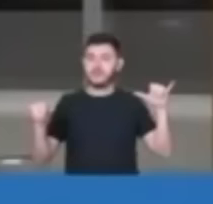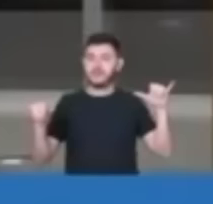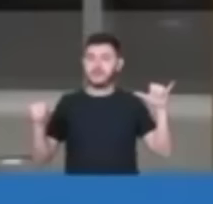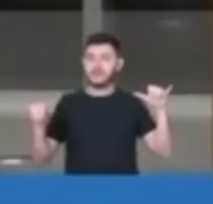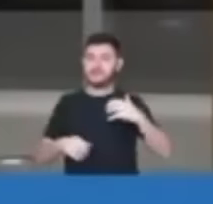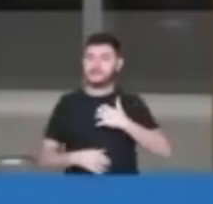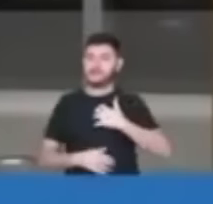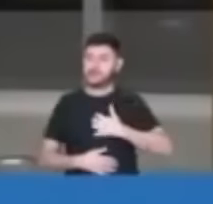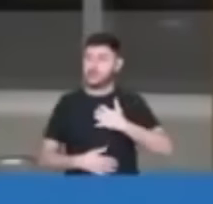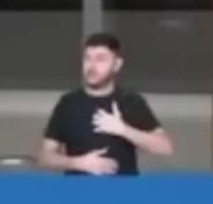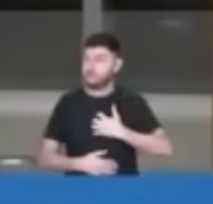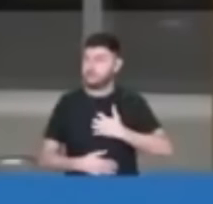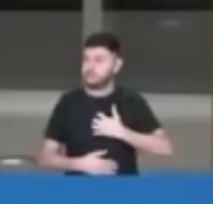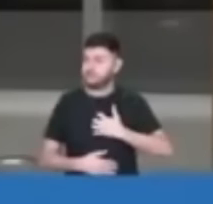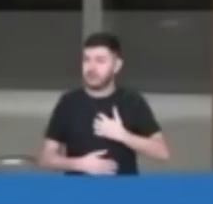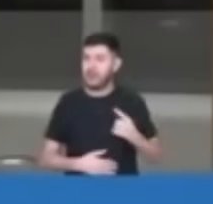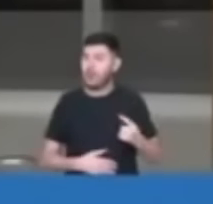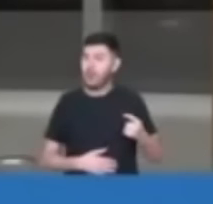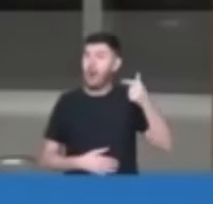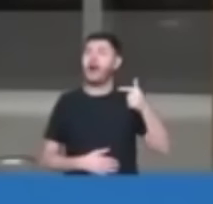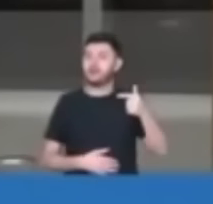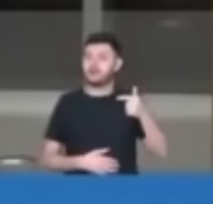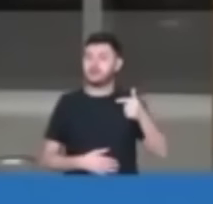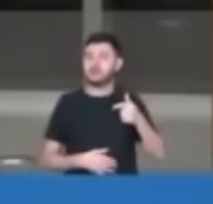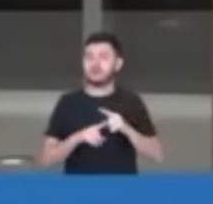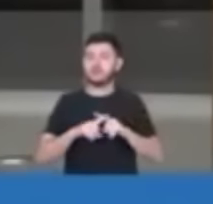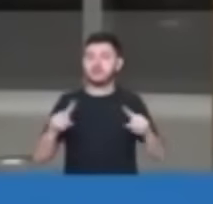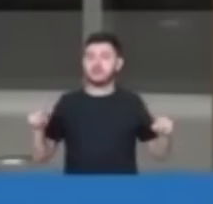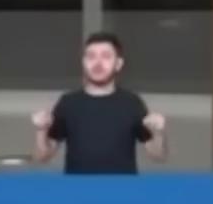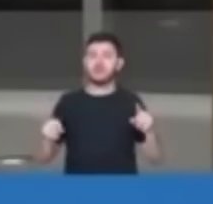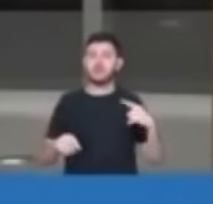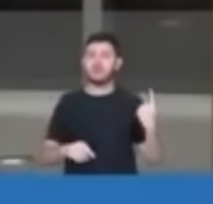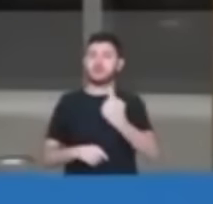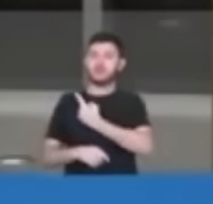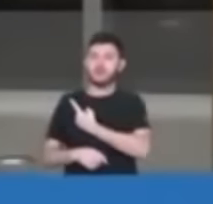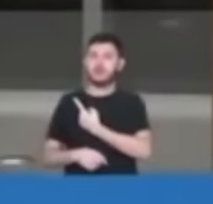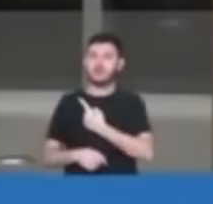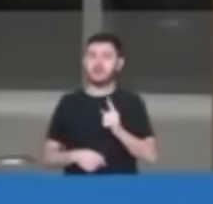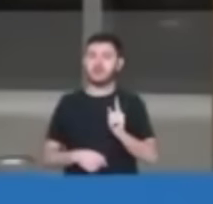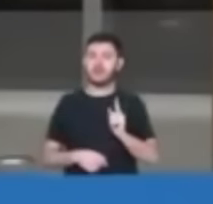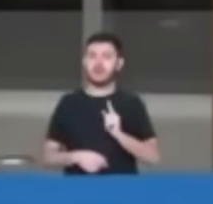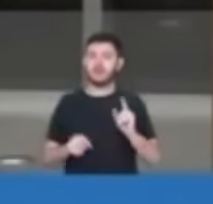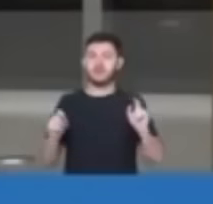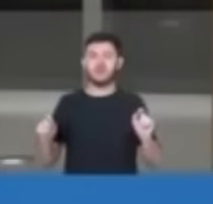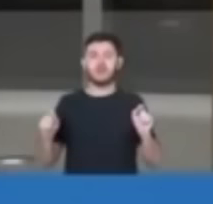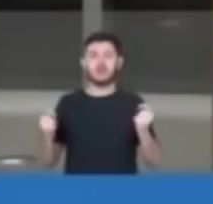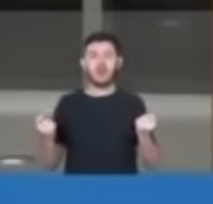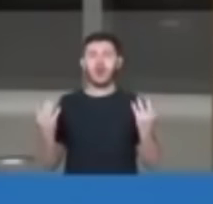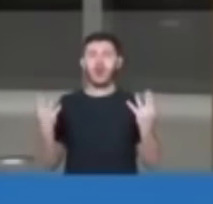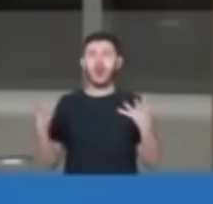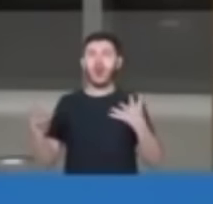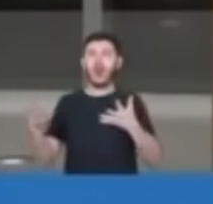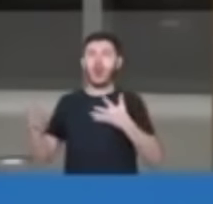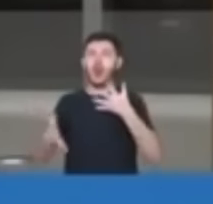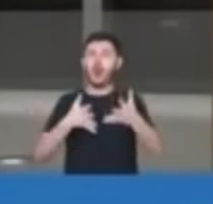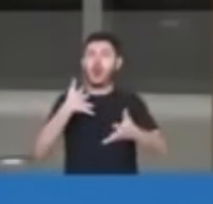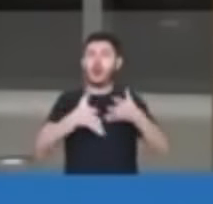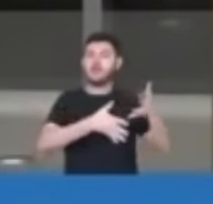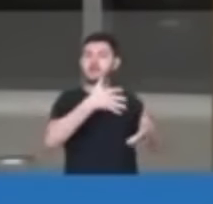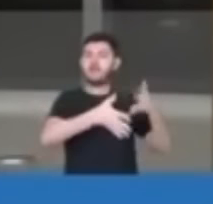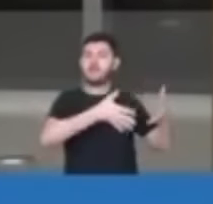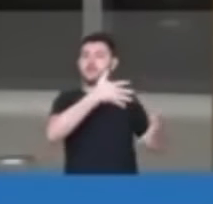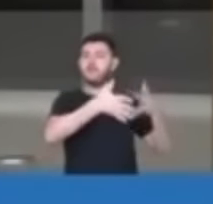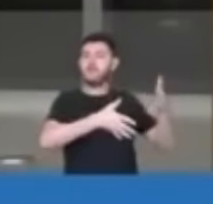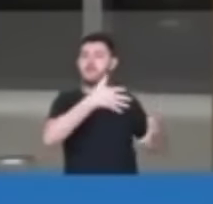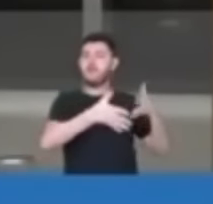indignação, mas é muito perto disso. Na medida em que a gente vê uma voz única em muitas plataformas da